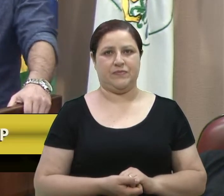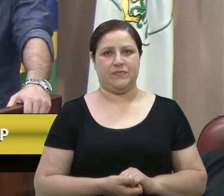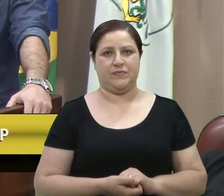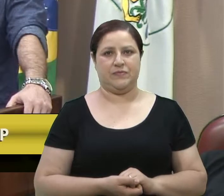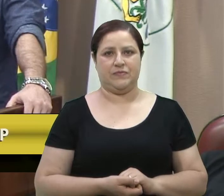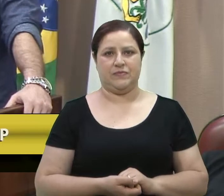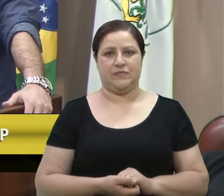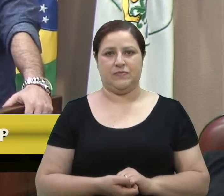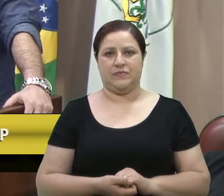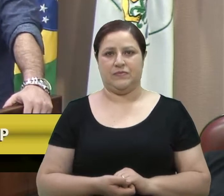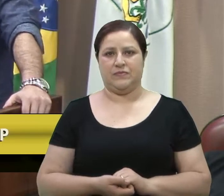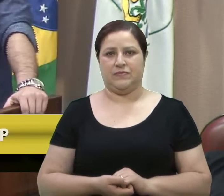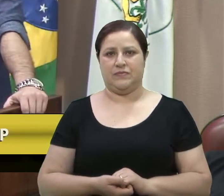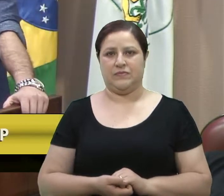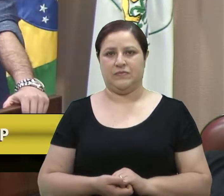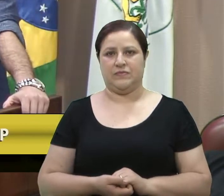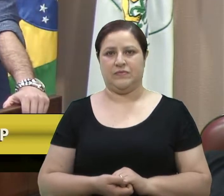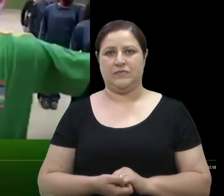Segurou.